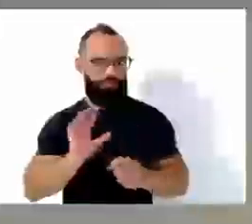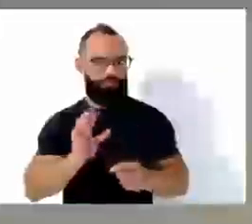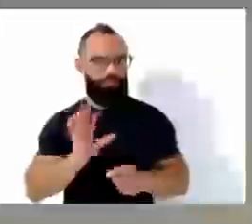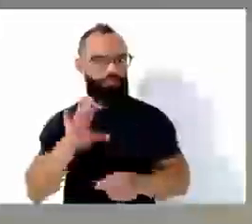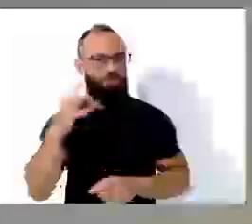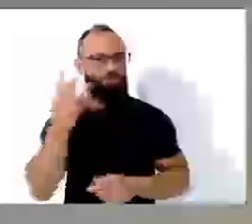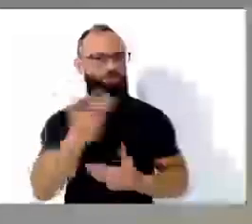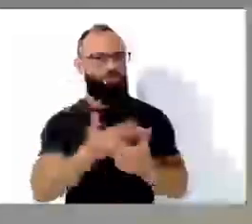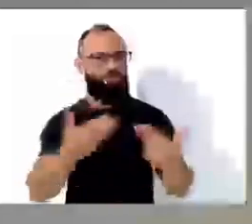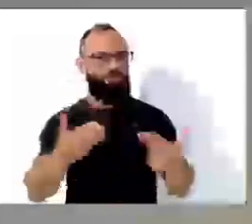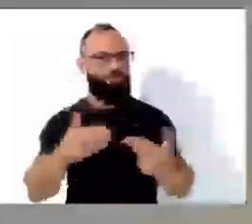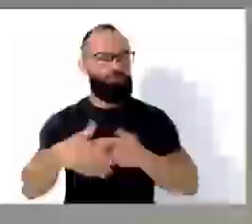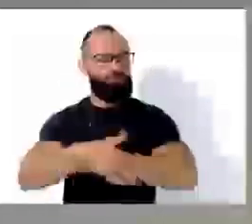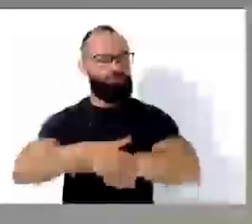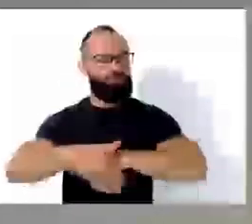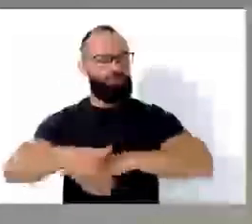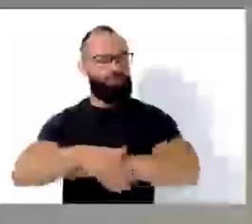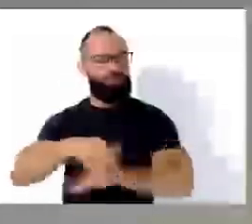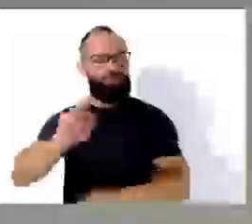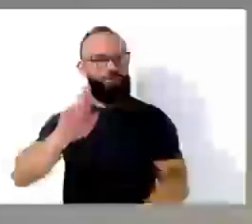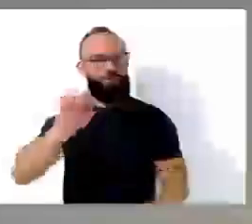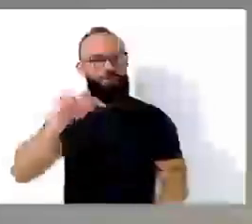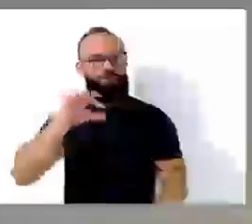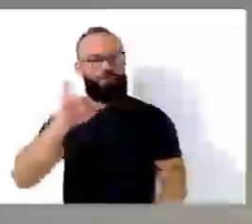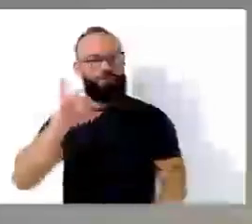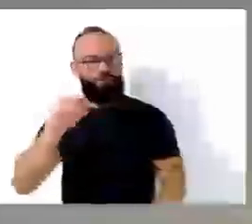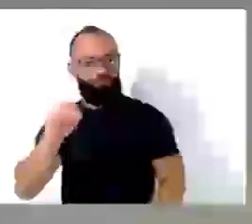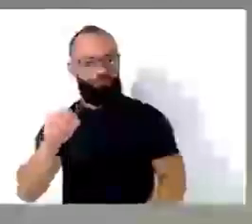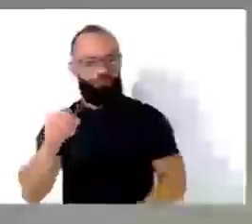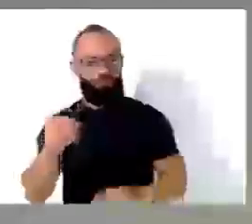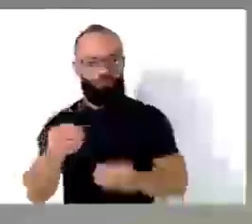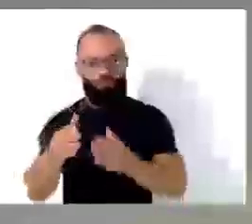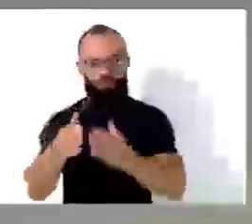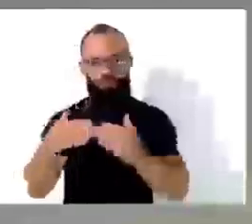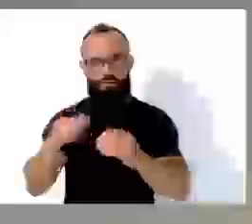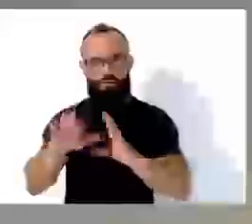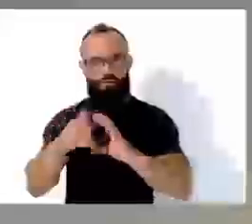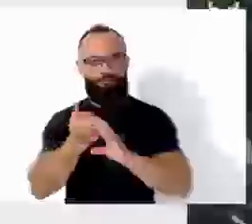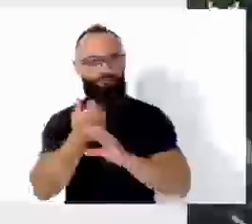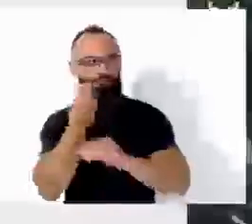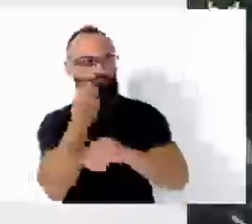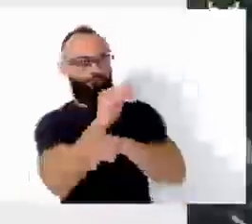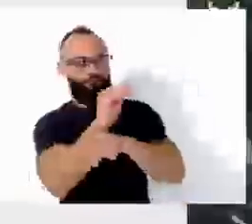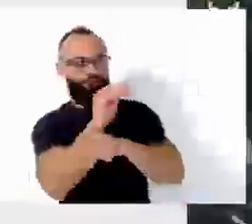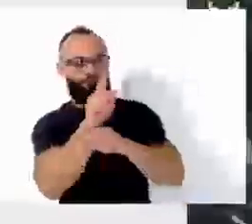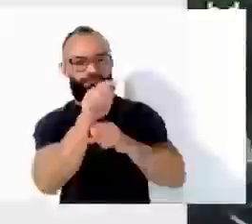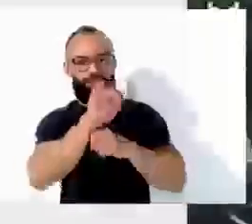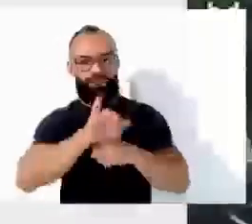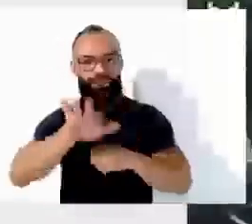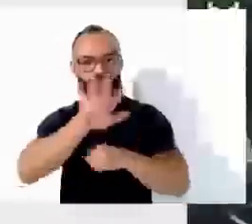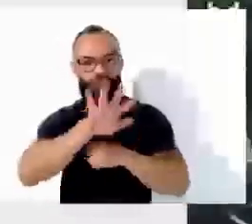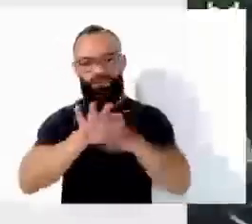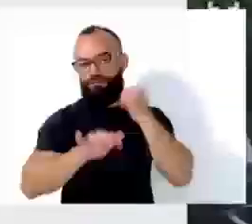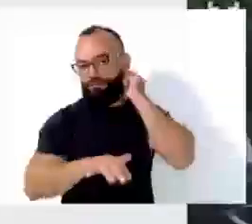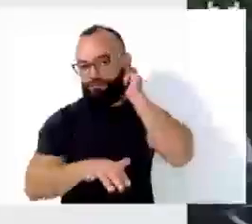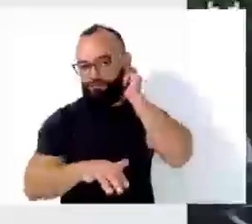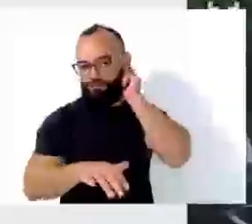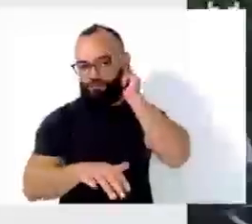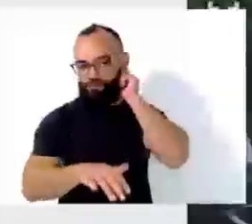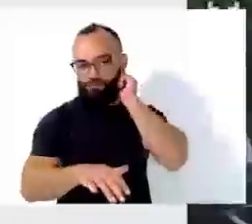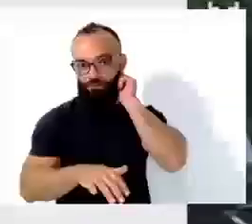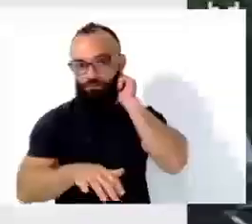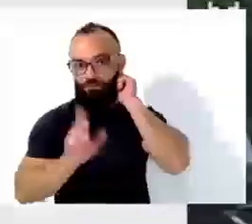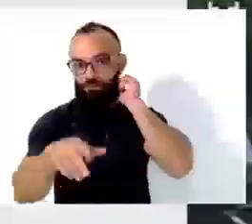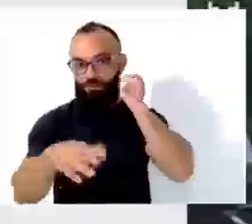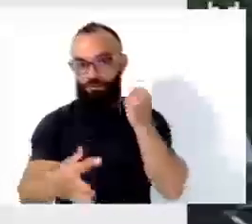na rua Francisco Salles. Até gostaria que o nosso audiovisual colocasse, se não me engano tem umas fotos aí de simplesmente uma seguradora